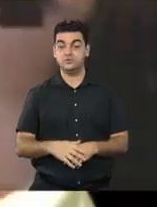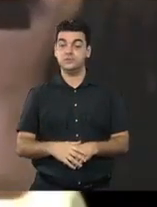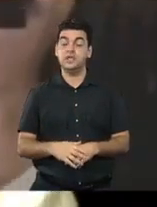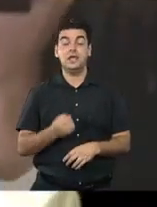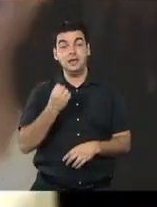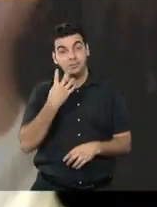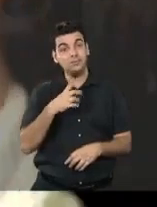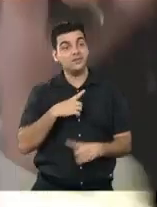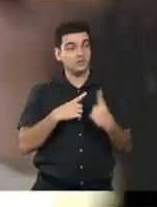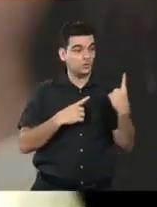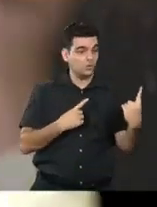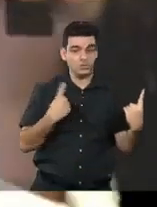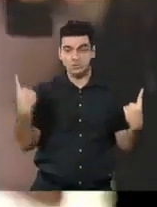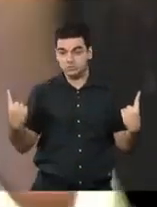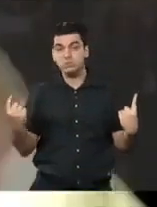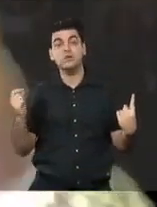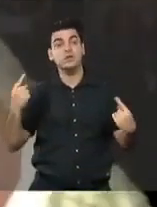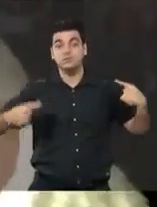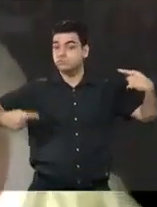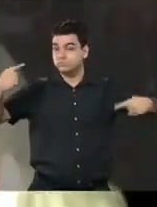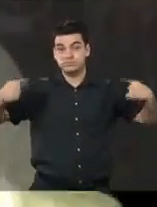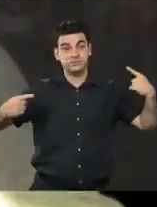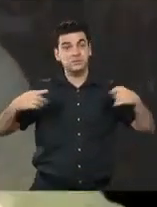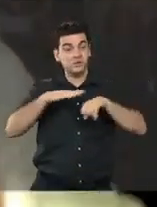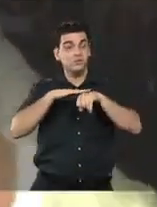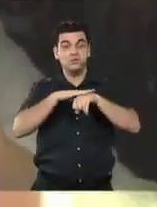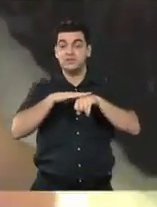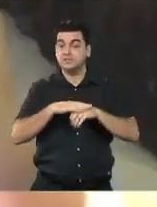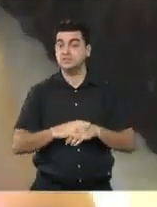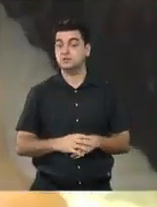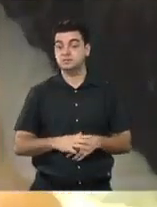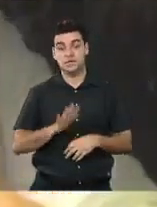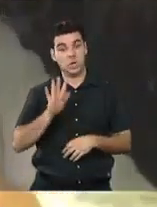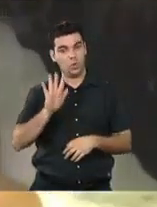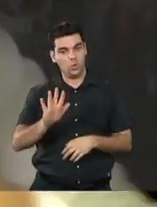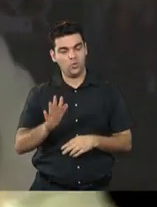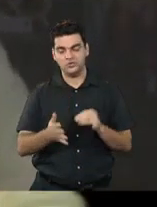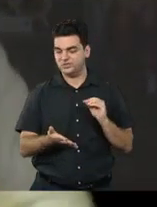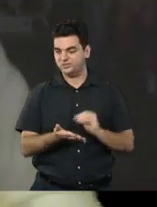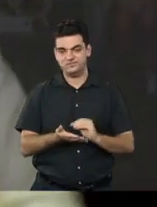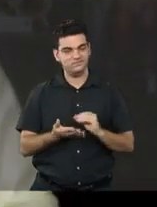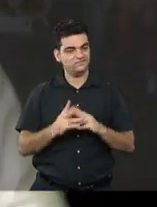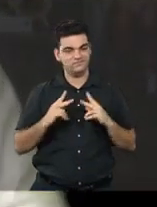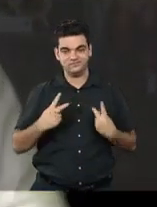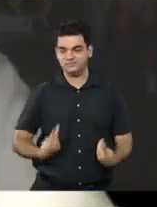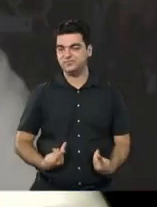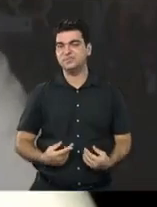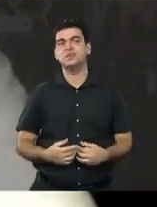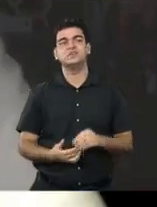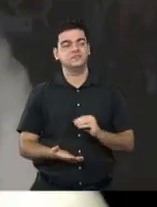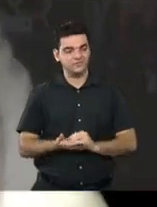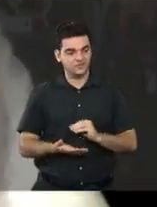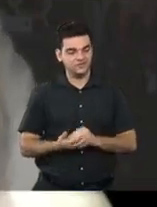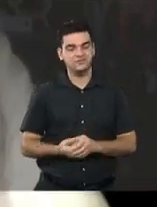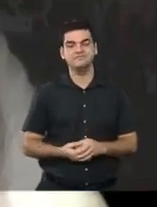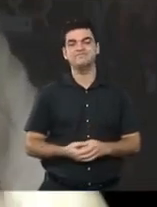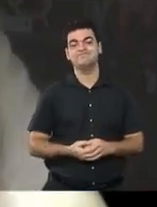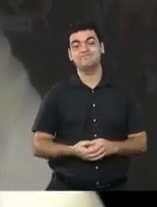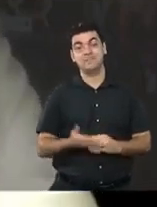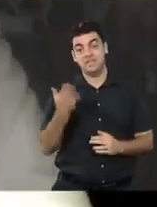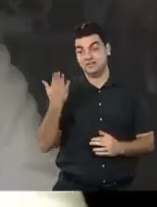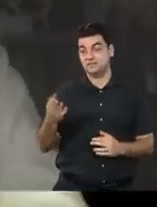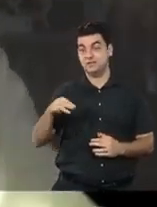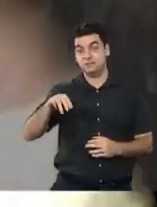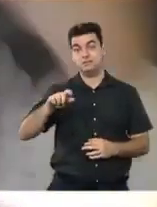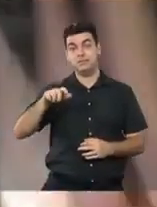tem dois lados, a polaridade, o que a gente tem hoje é uma falta de humanidade, capacidade de diálogo, talvez por isso que inclusive o teu